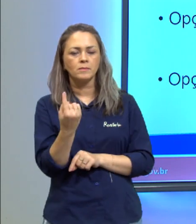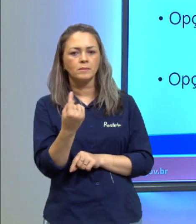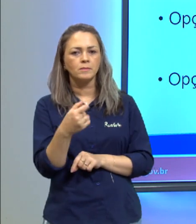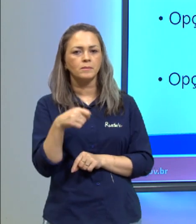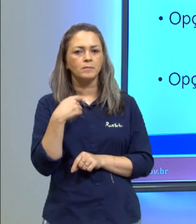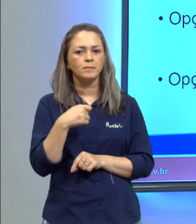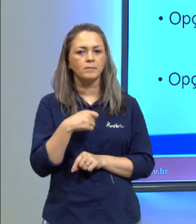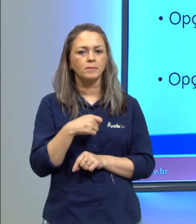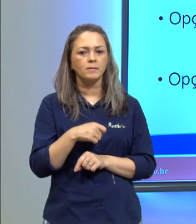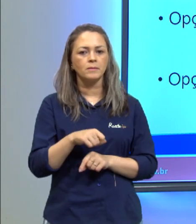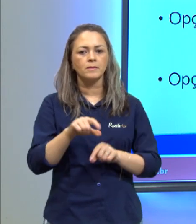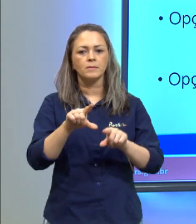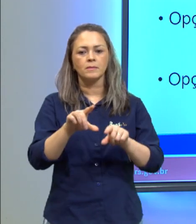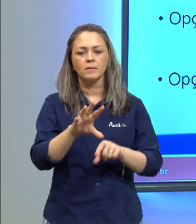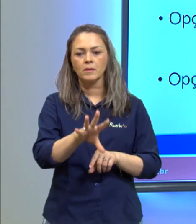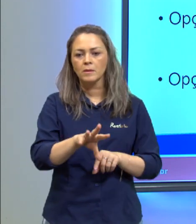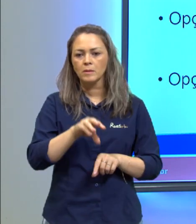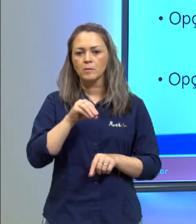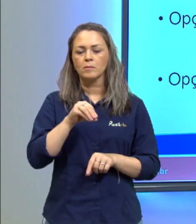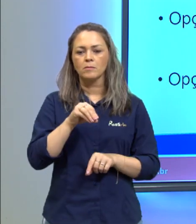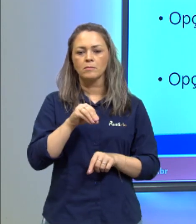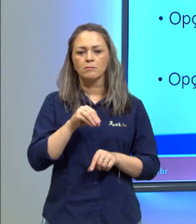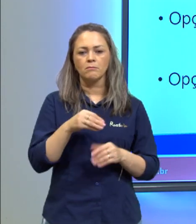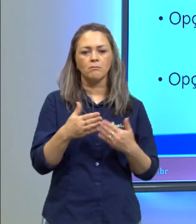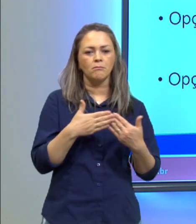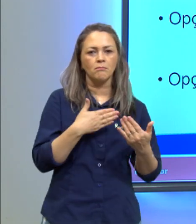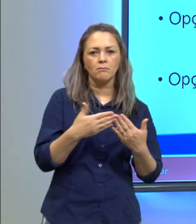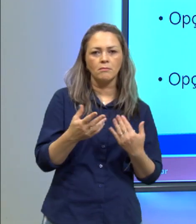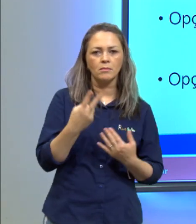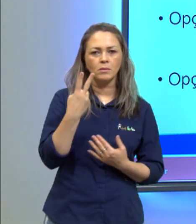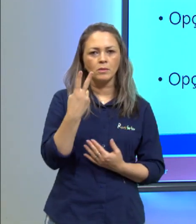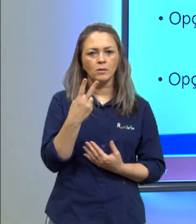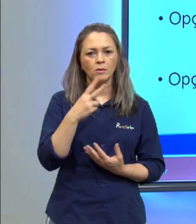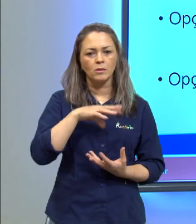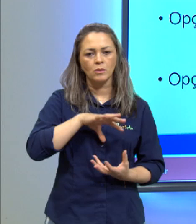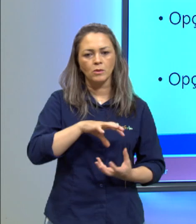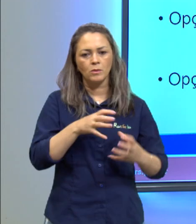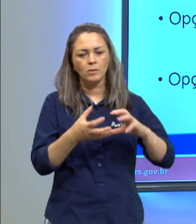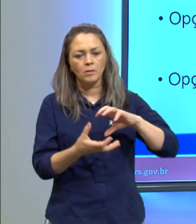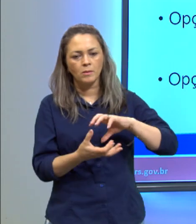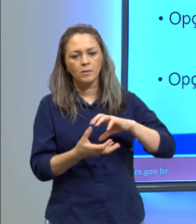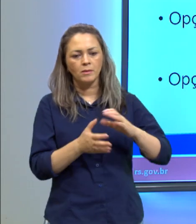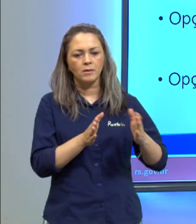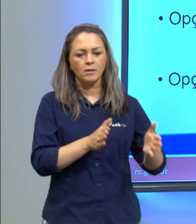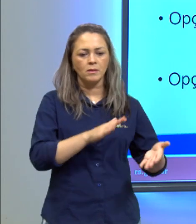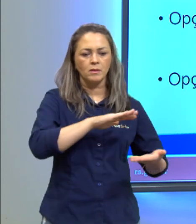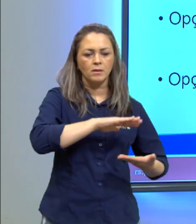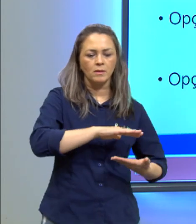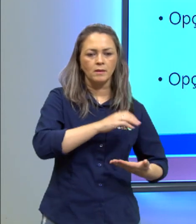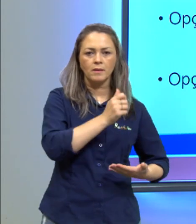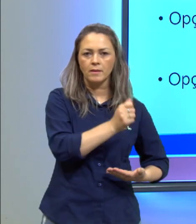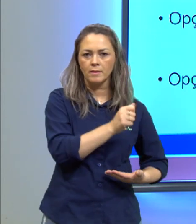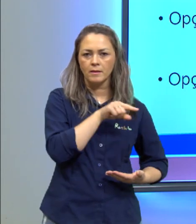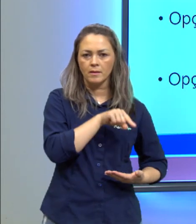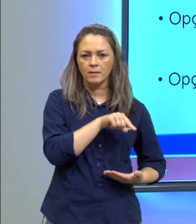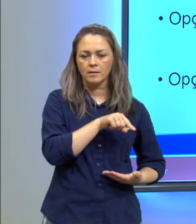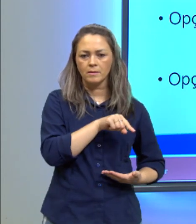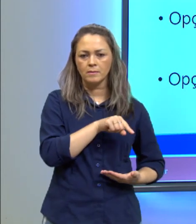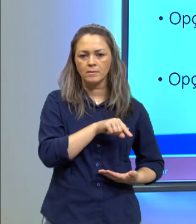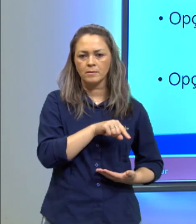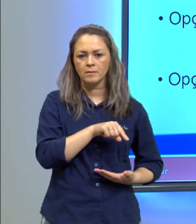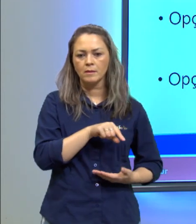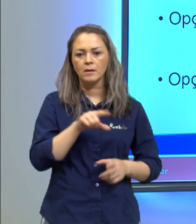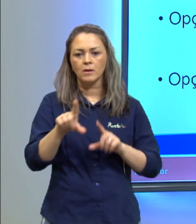precisa retirar aleatoriamente duas bolas da urna A na opção